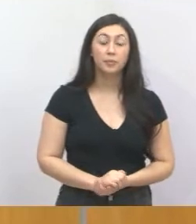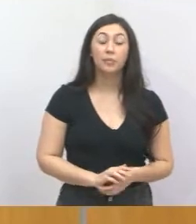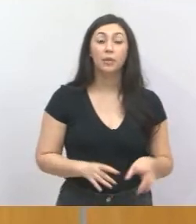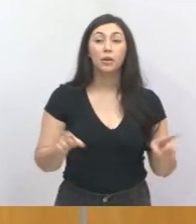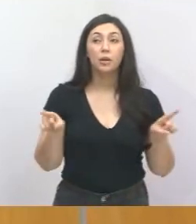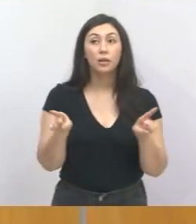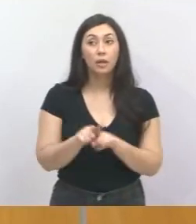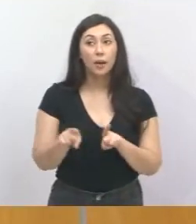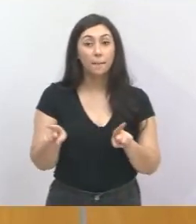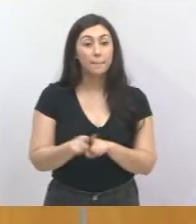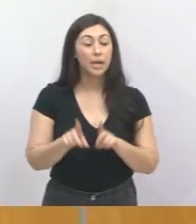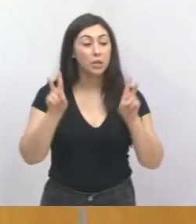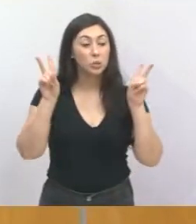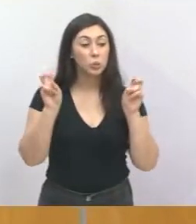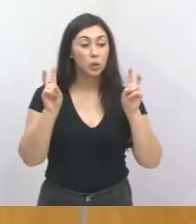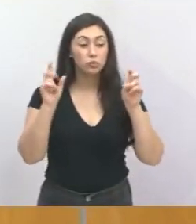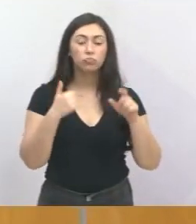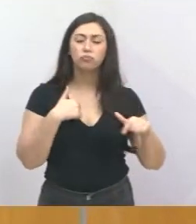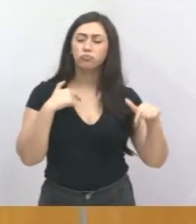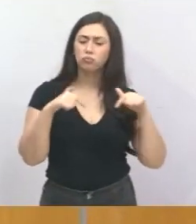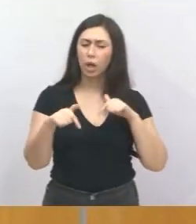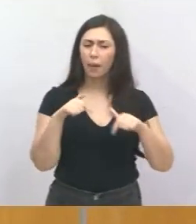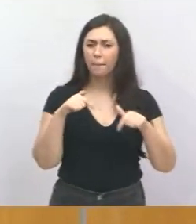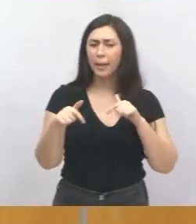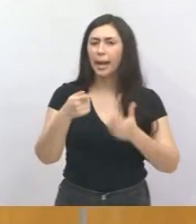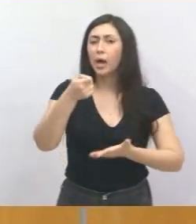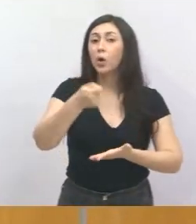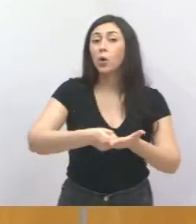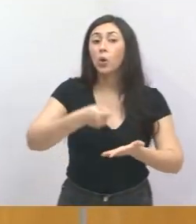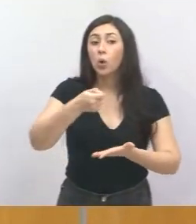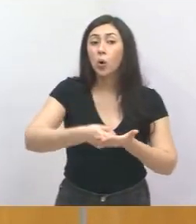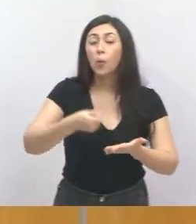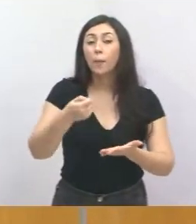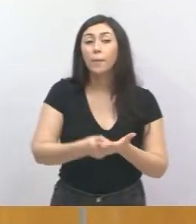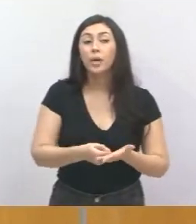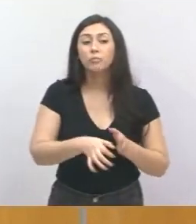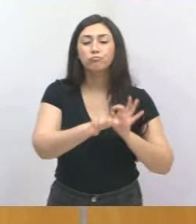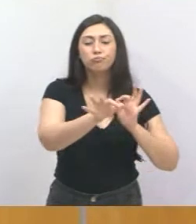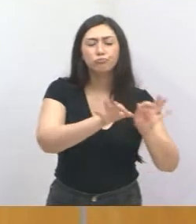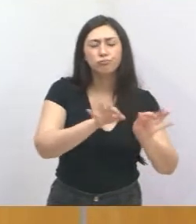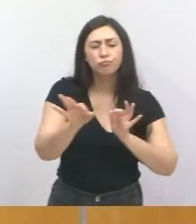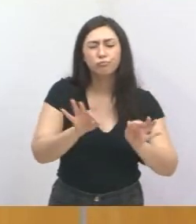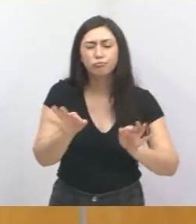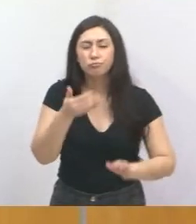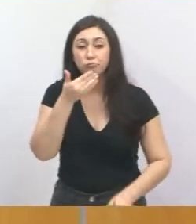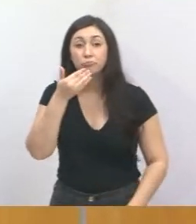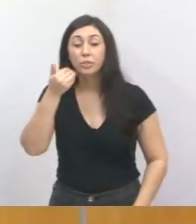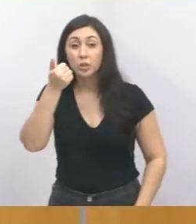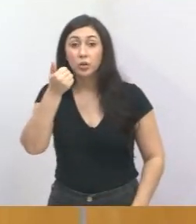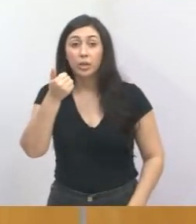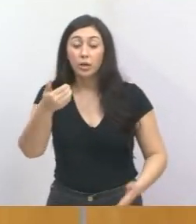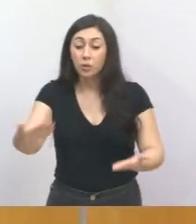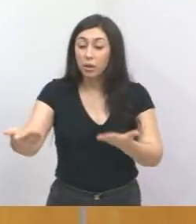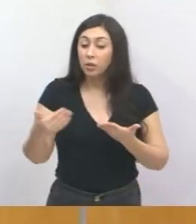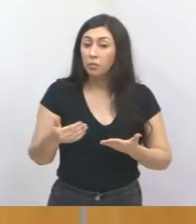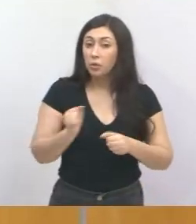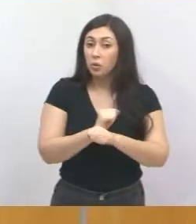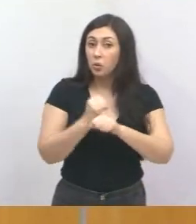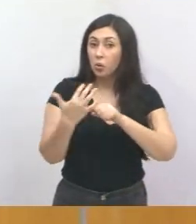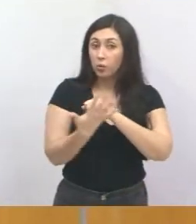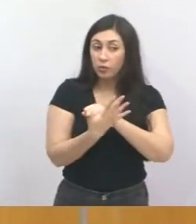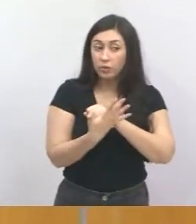Também uma questão que trabalhei bastante foi cobrar melhorias no atendimento do Covid. Vocês sabem que